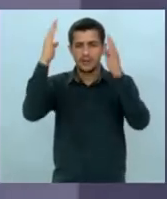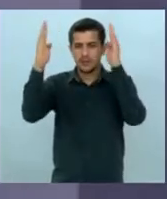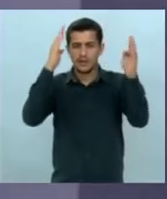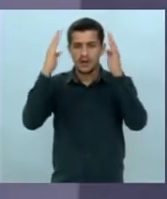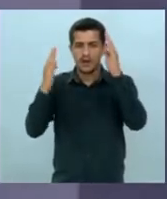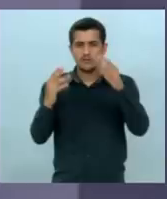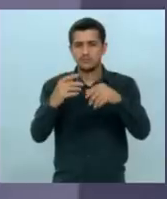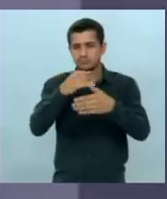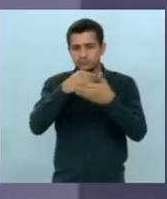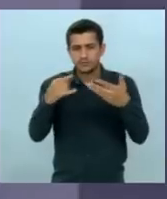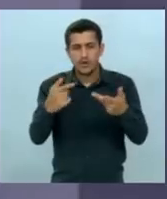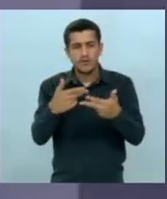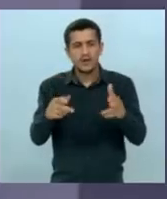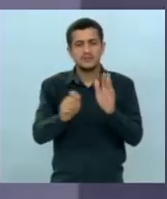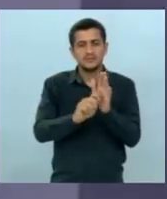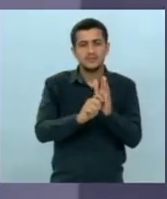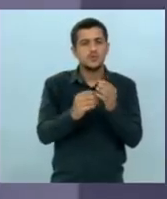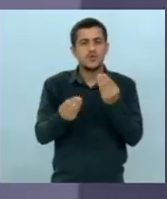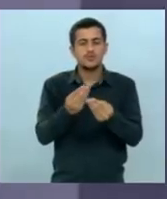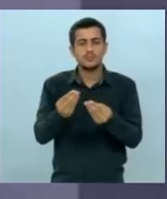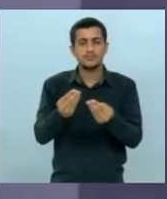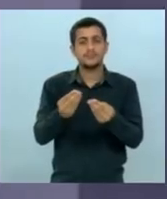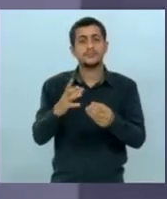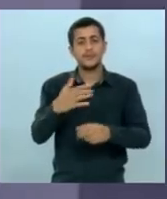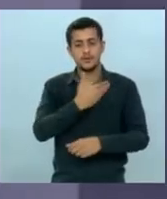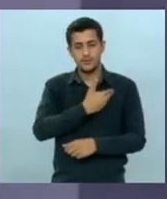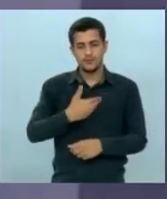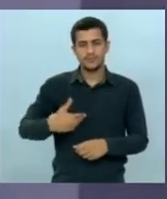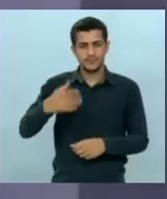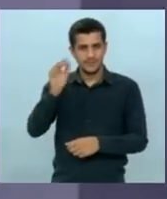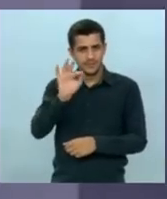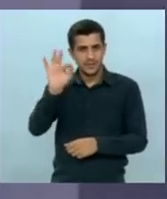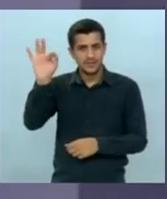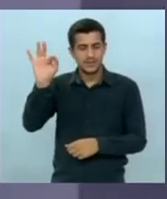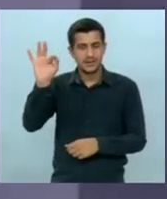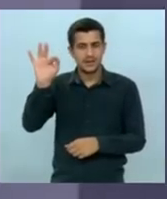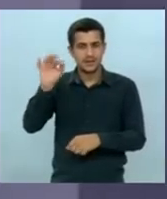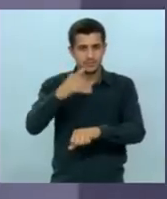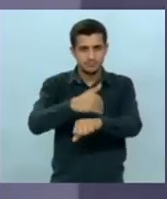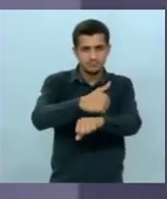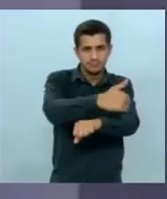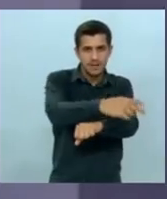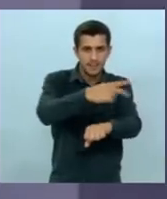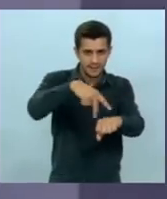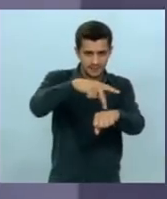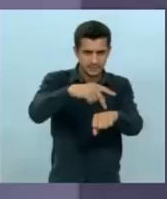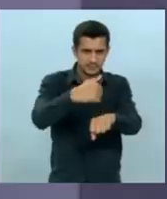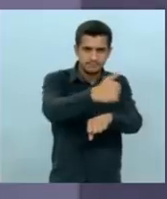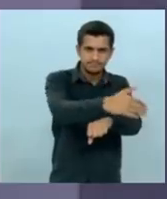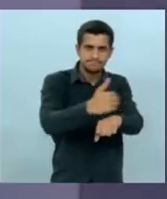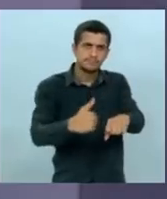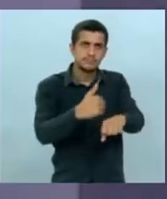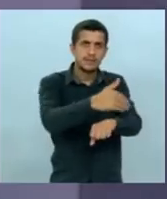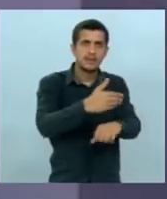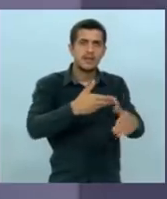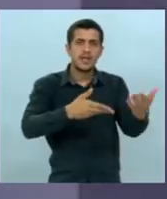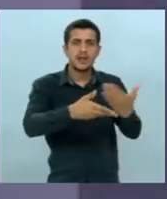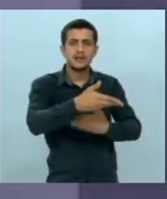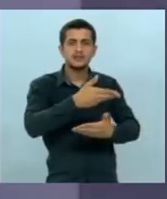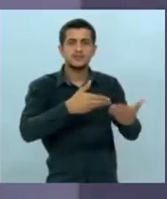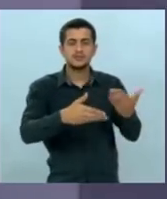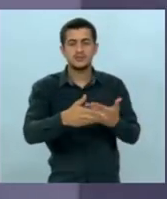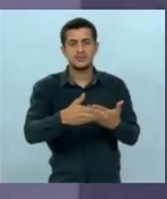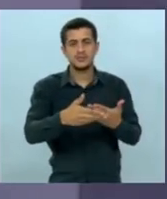a União cumpre na sua na faixa de fronteira ela cumpre a obrigação relacionada aos crimes